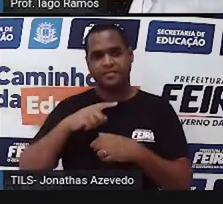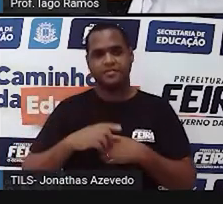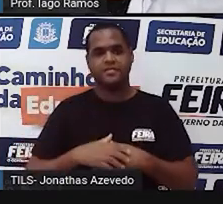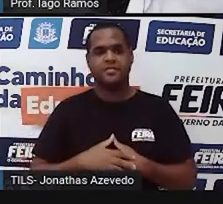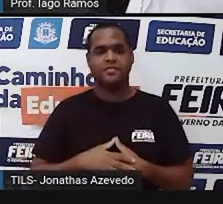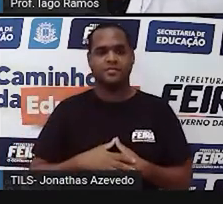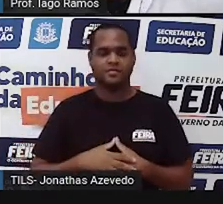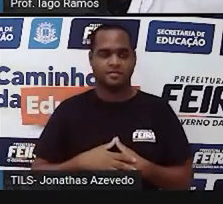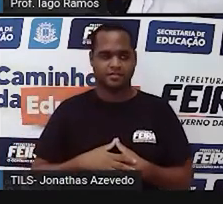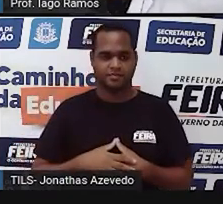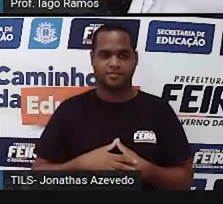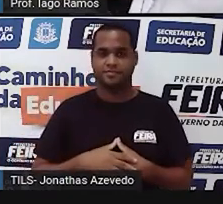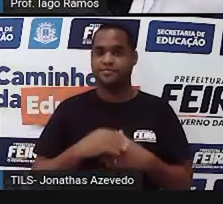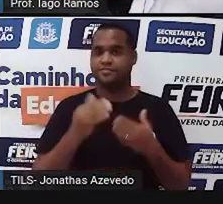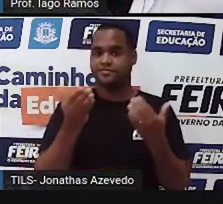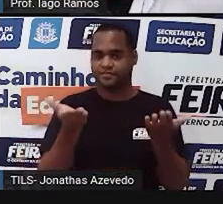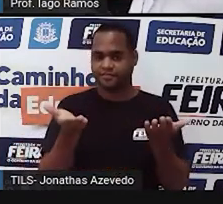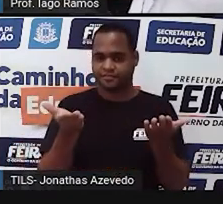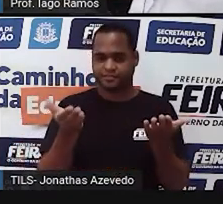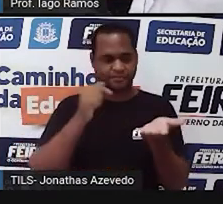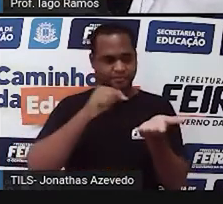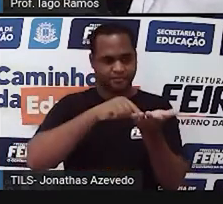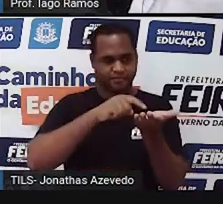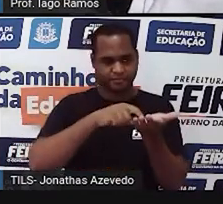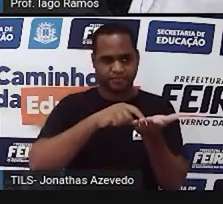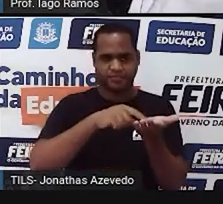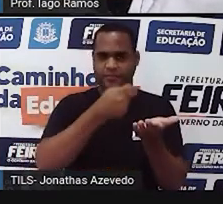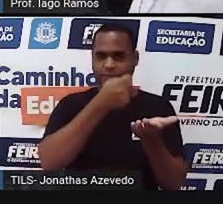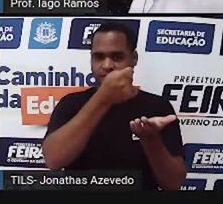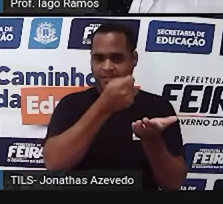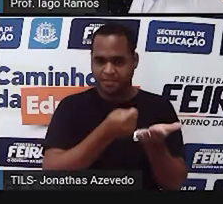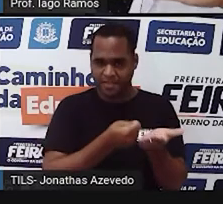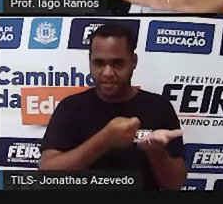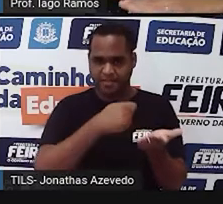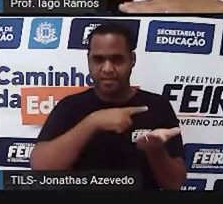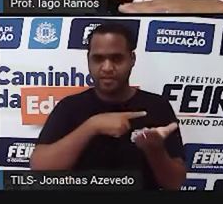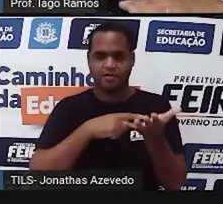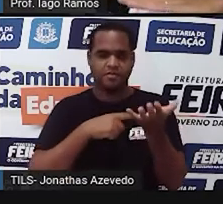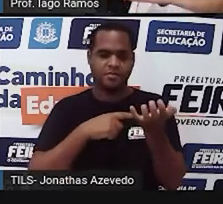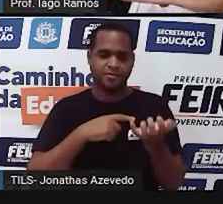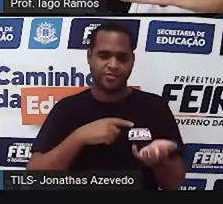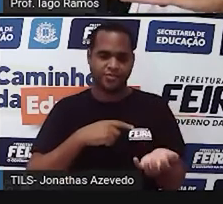acontecer? No prato que tem objeto, fica mais pesado, então ele desce.